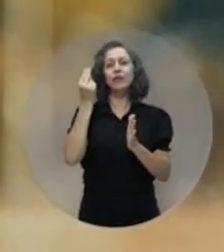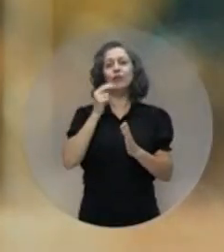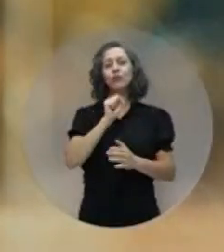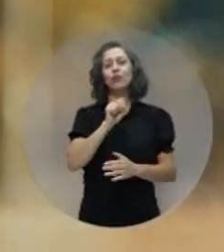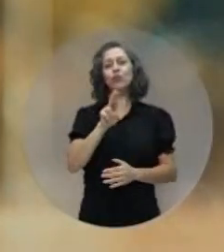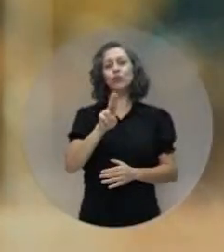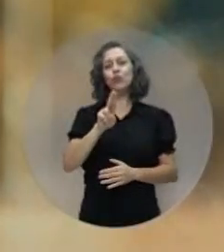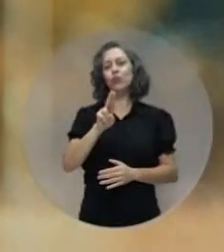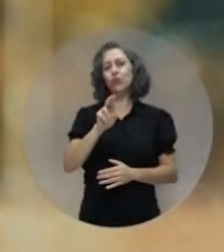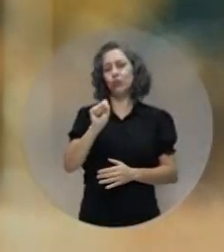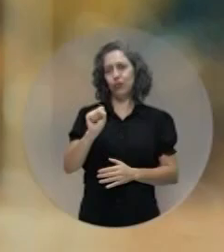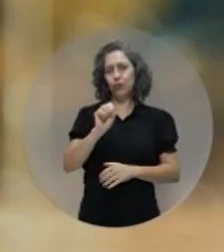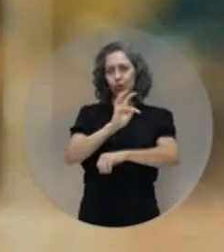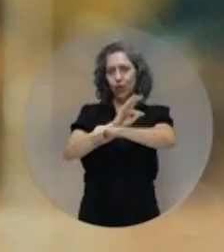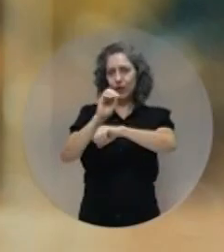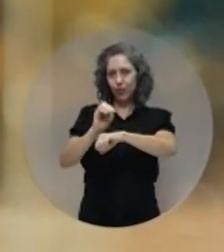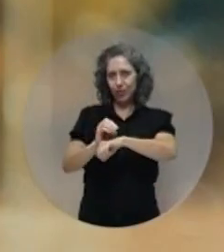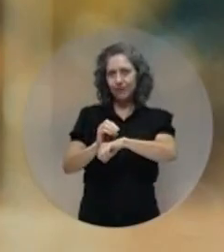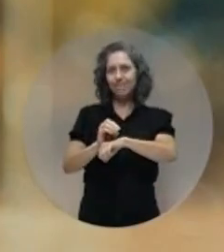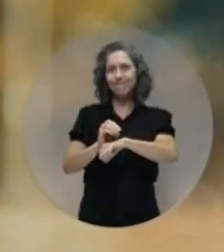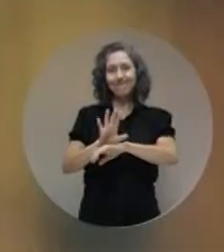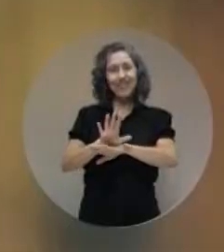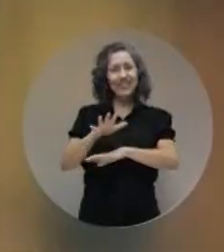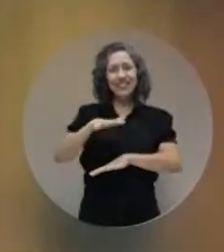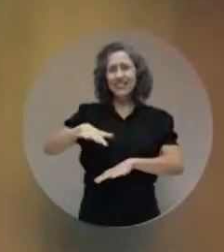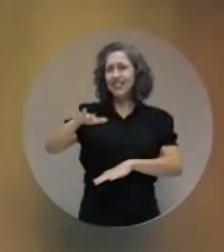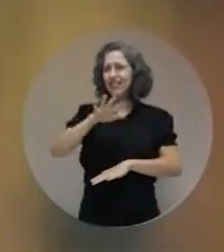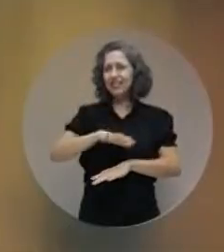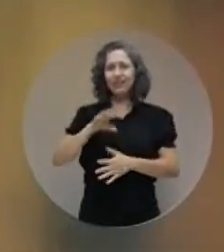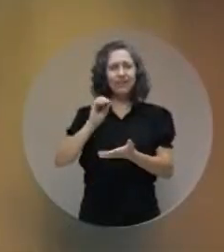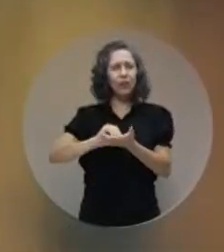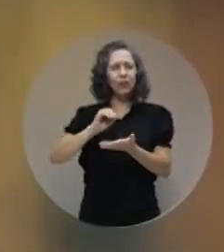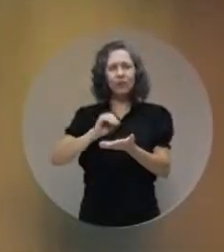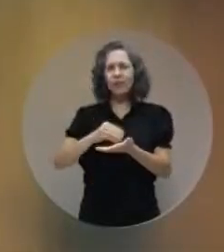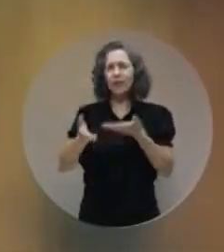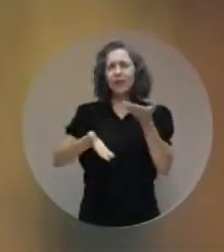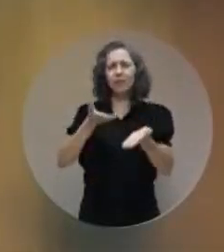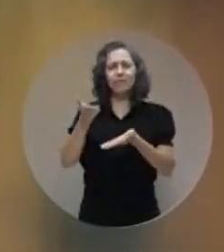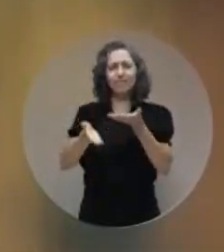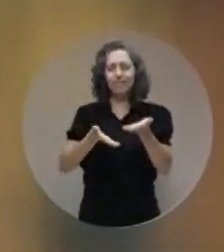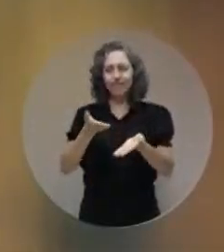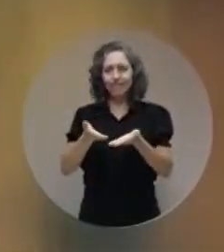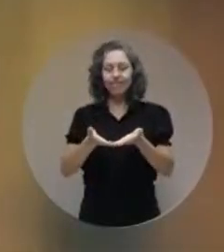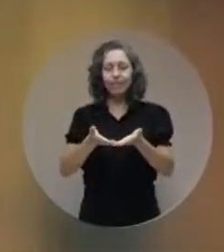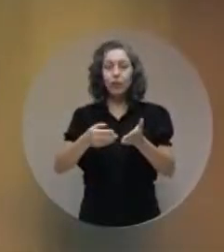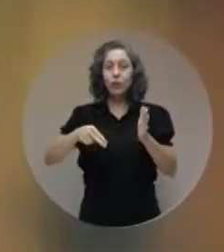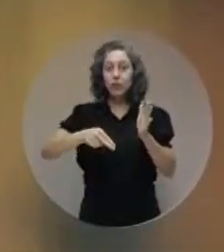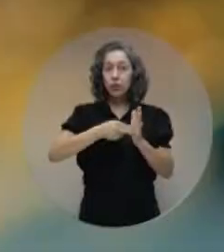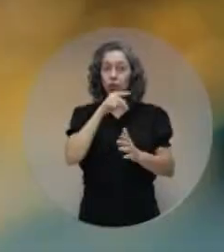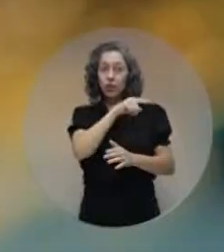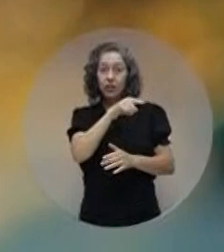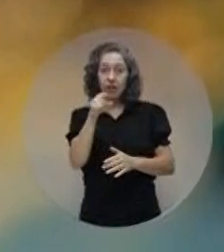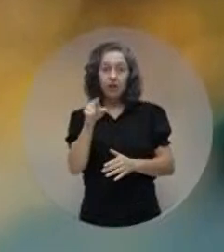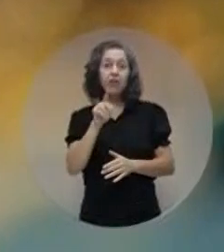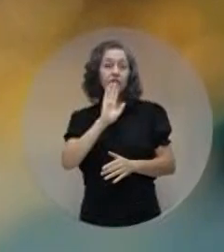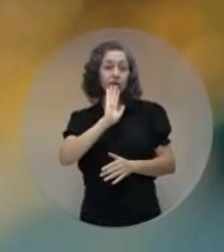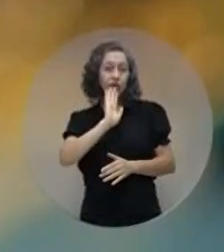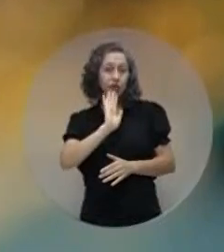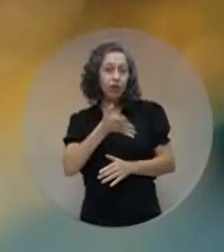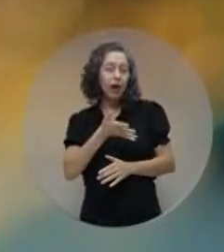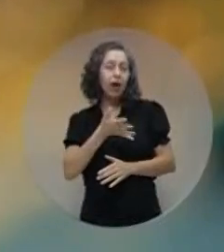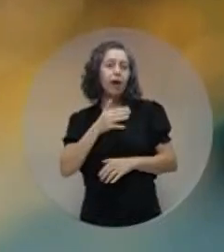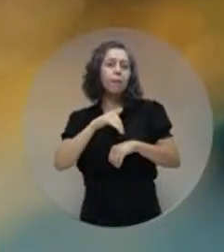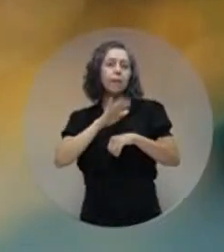uma cirurgia pelo sistema de saúde do Tocantins. Uma espera desumana e que parecia não ter fim. As cirurgias que eles